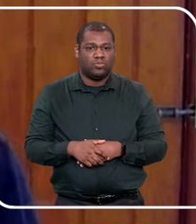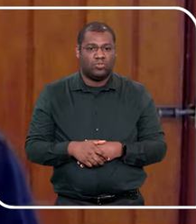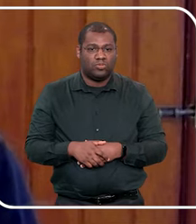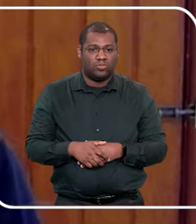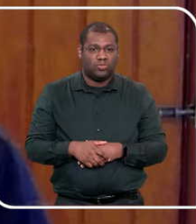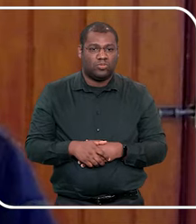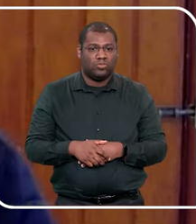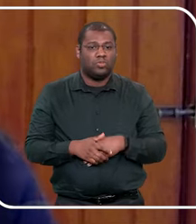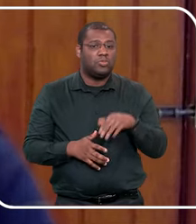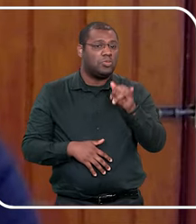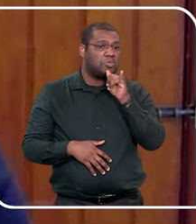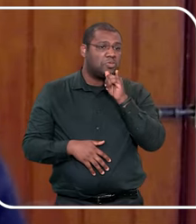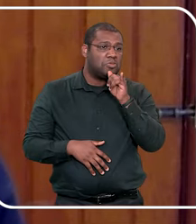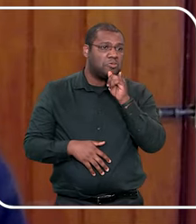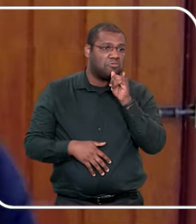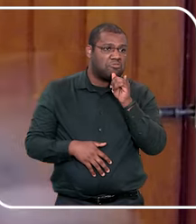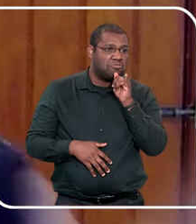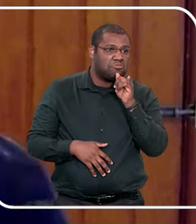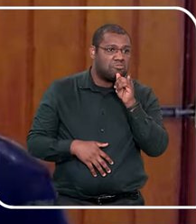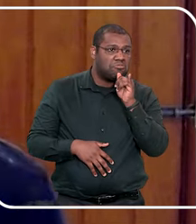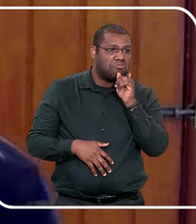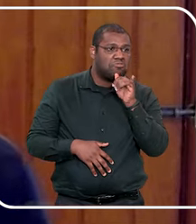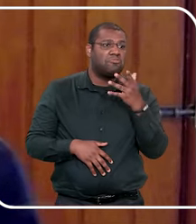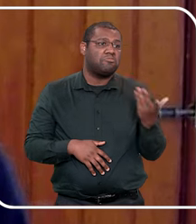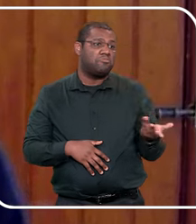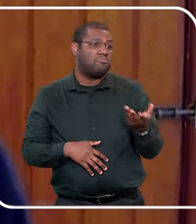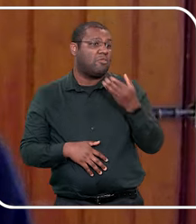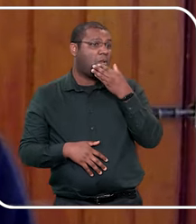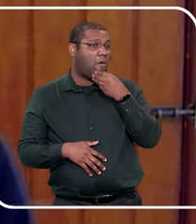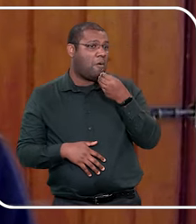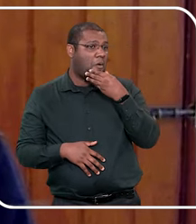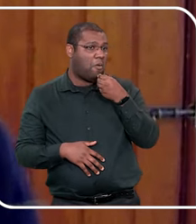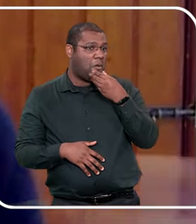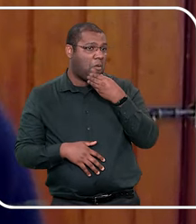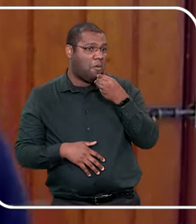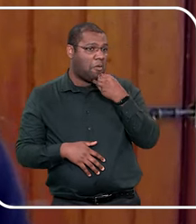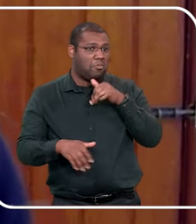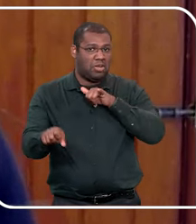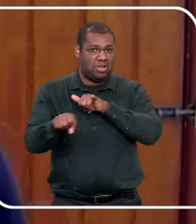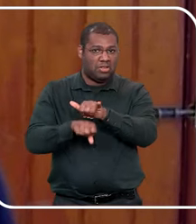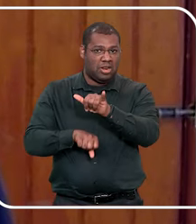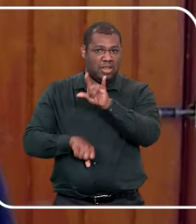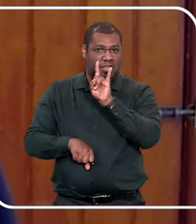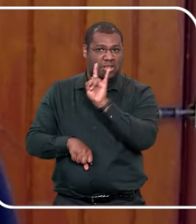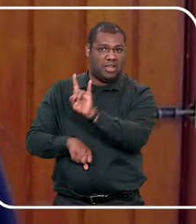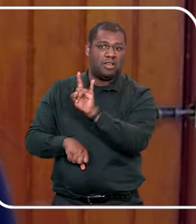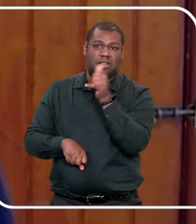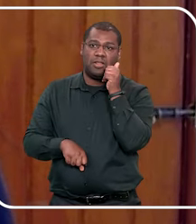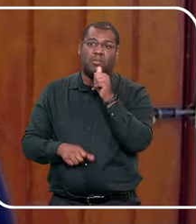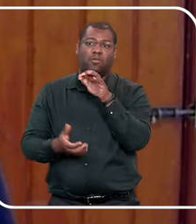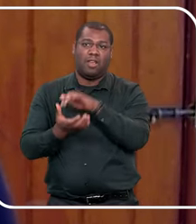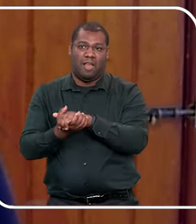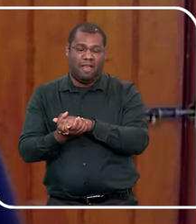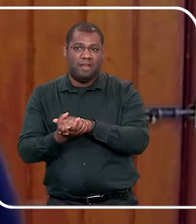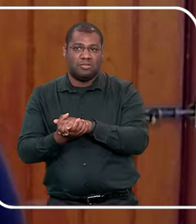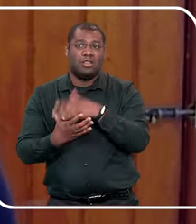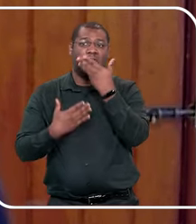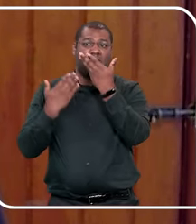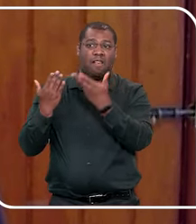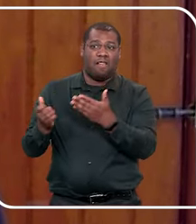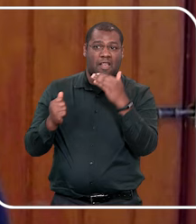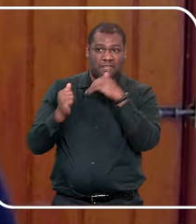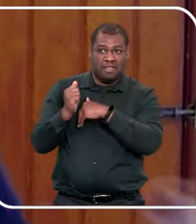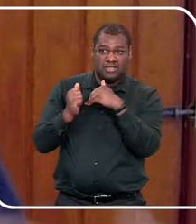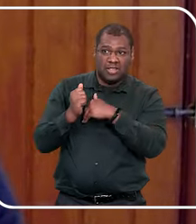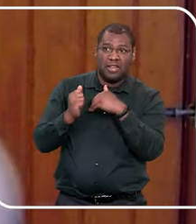né, o homem traiu a mulher e pediu o segredo pro seu amigo, quando revelar, a mulher não vai ficar alegre com aquilo, né, agora a